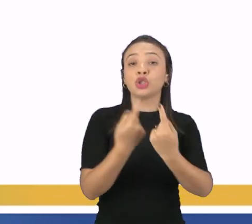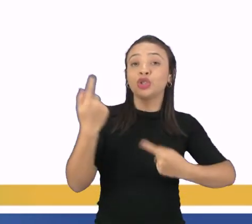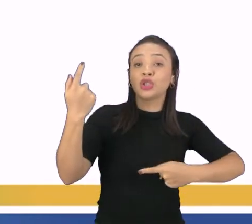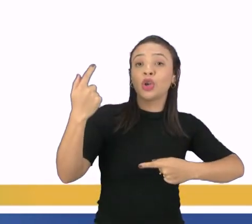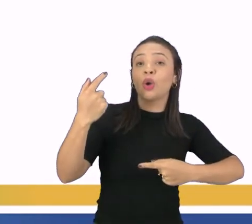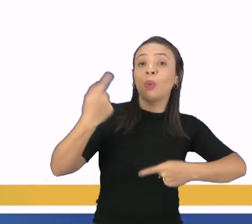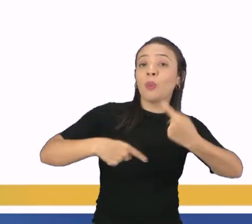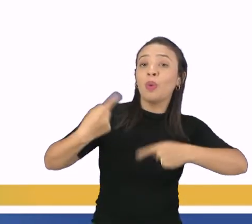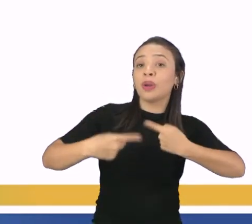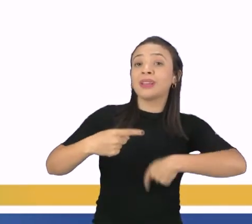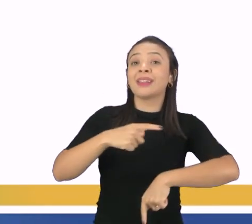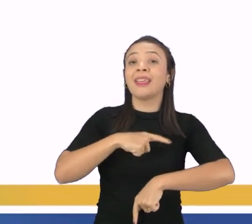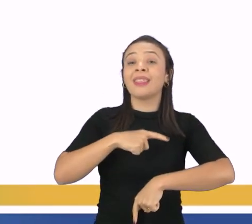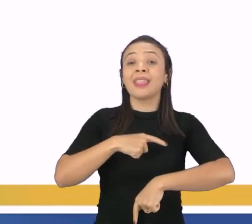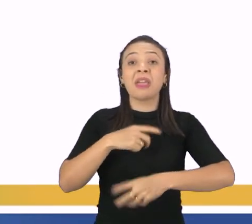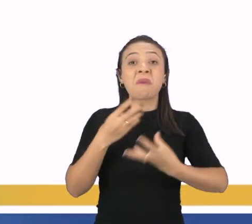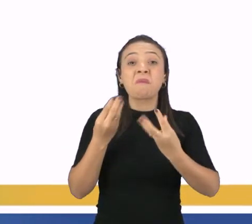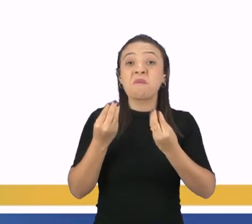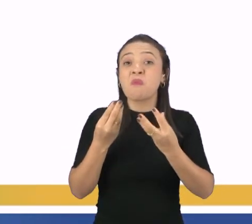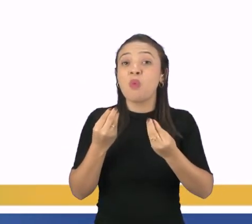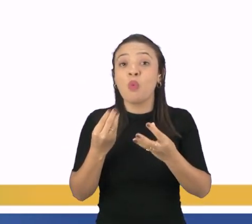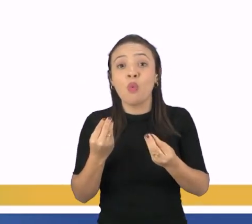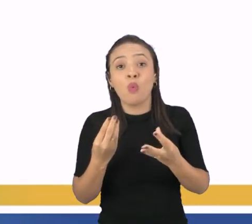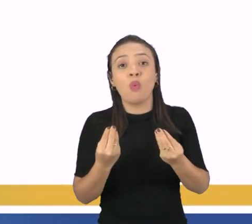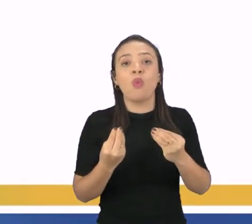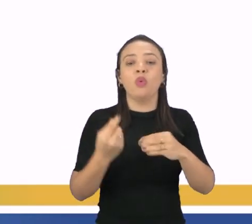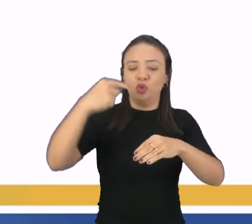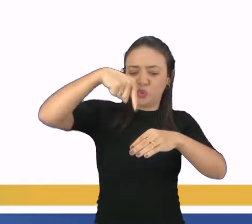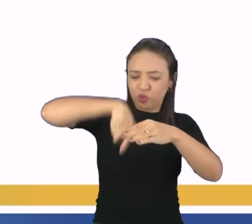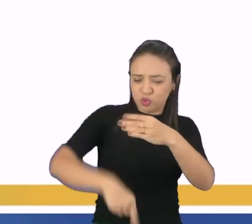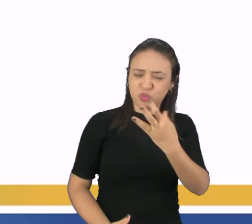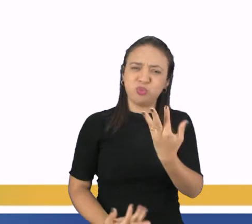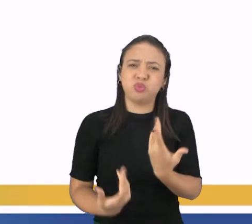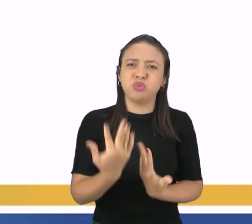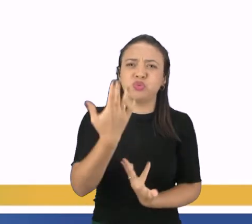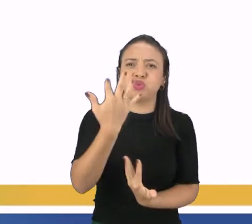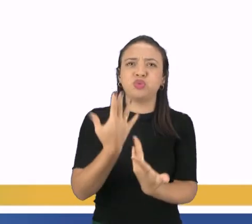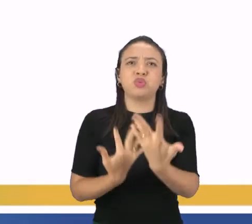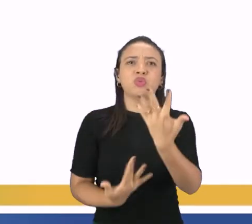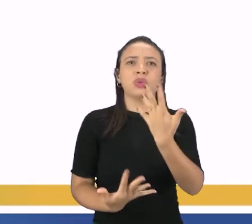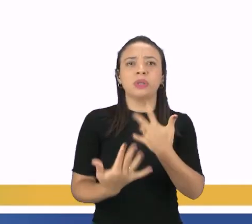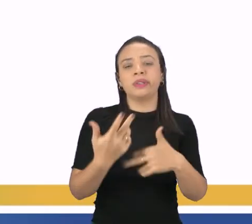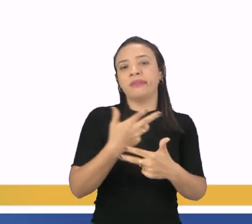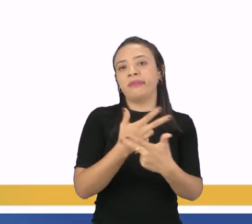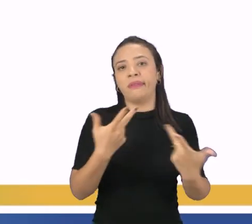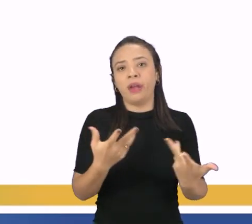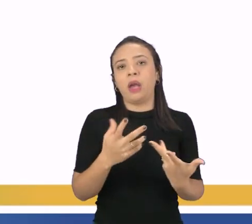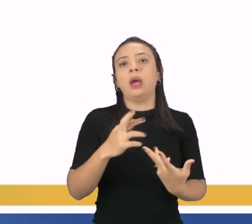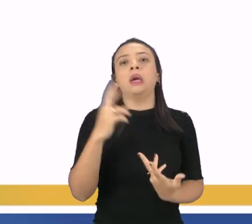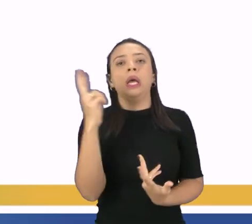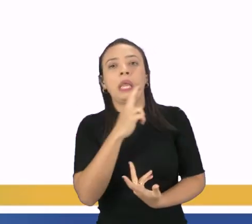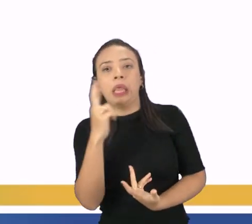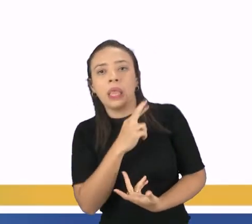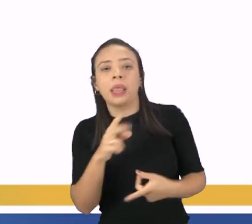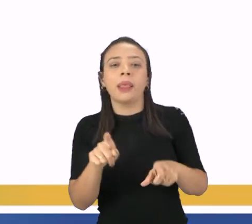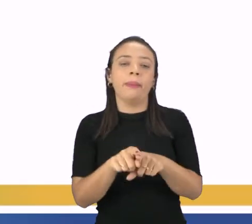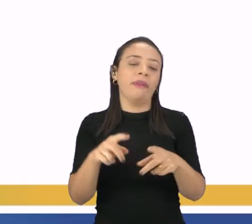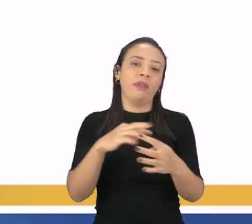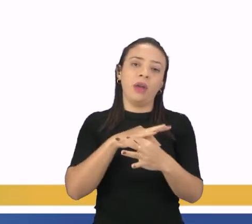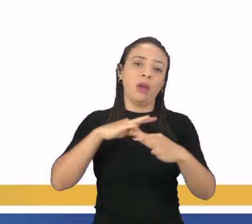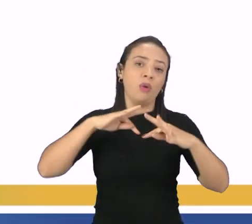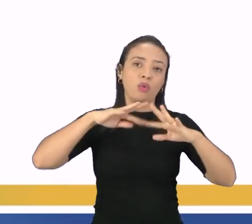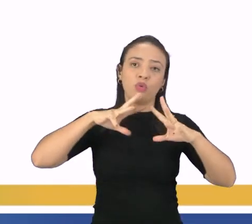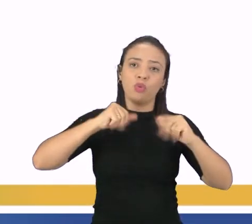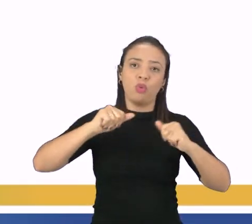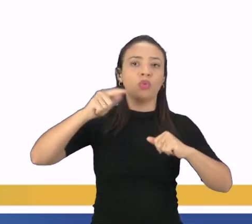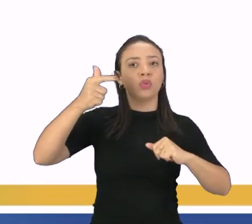muito rica em petróleo e gás natural e que é disputada por nações como Rússia, como a Turquia e outras